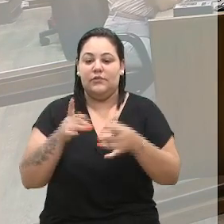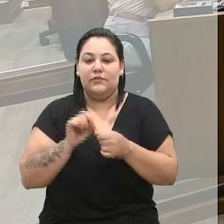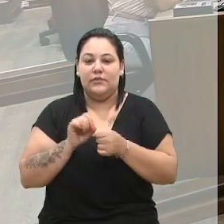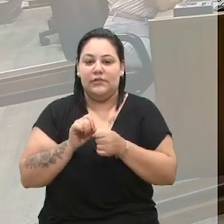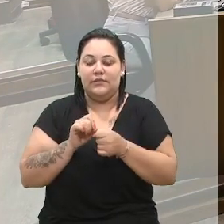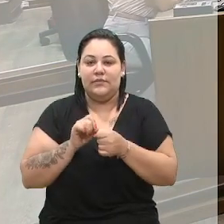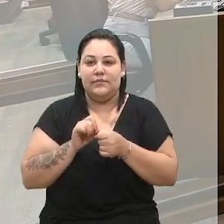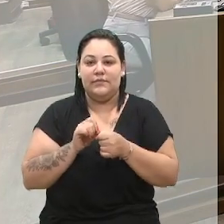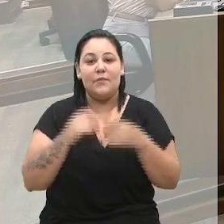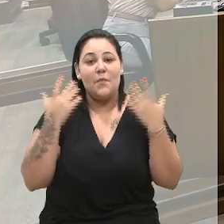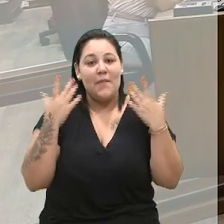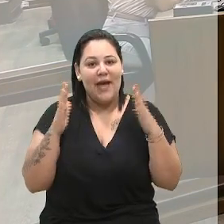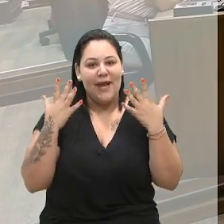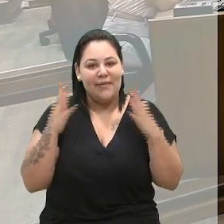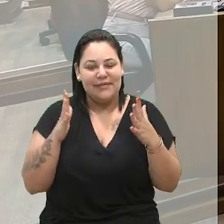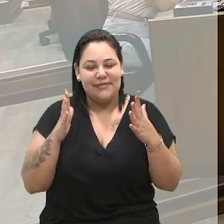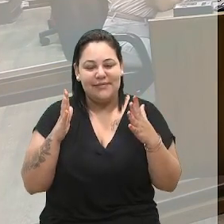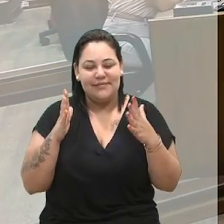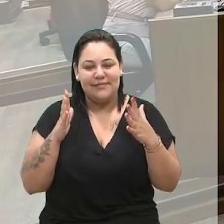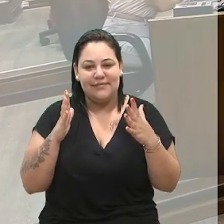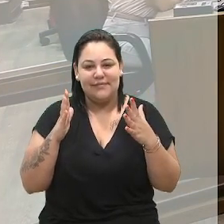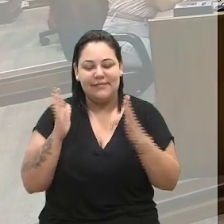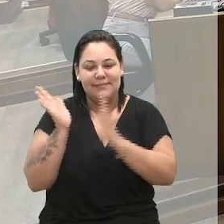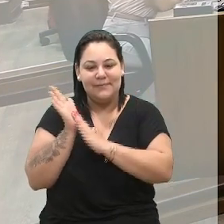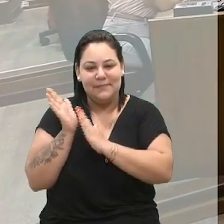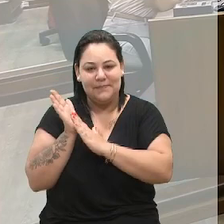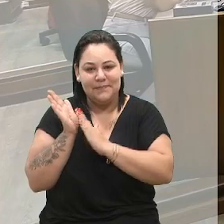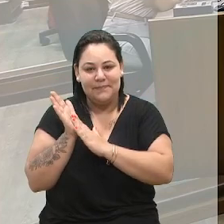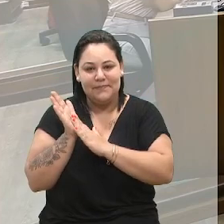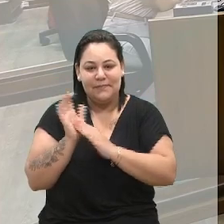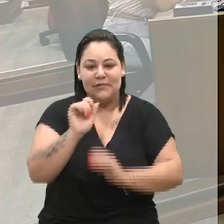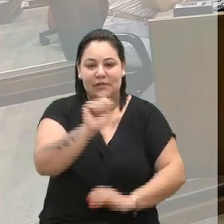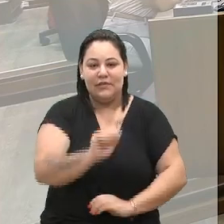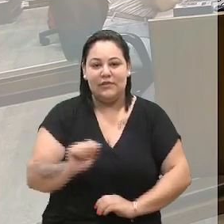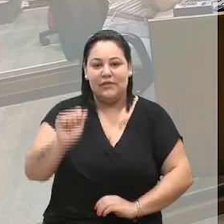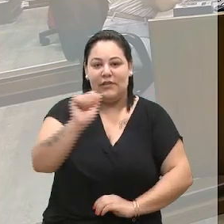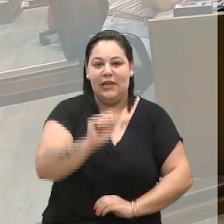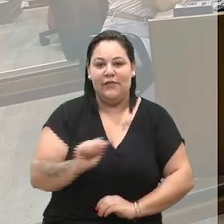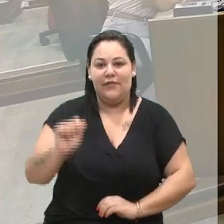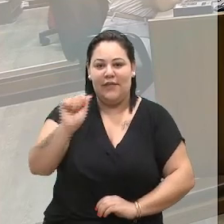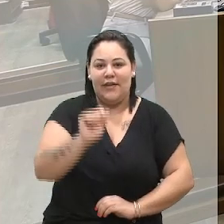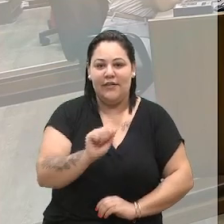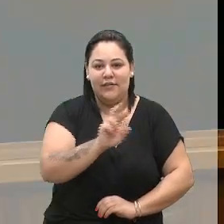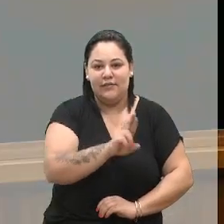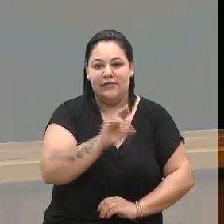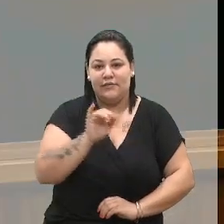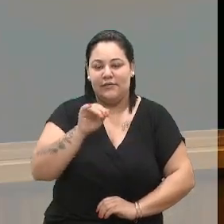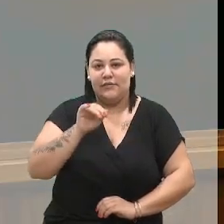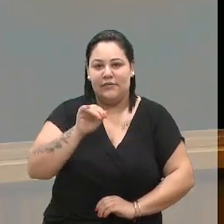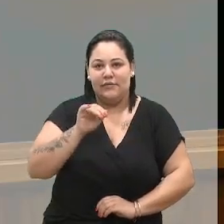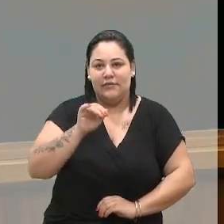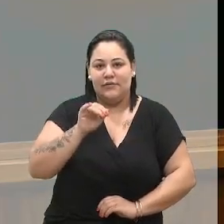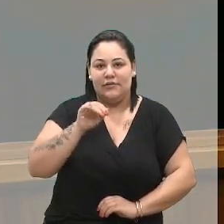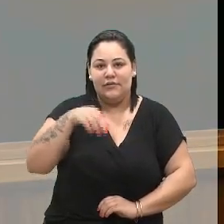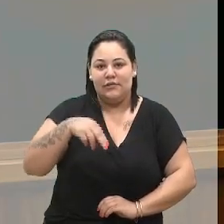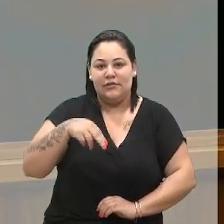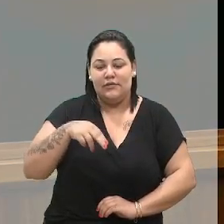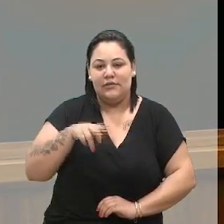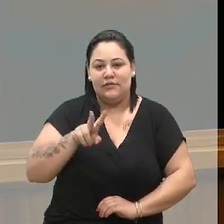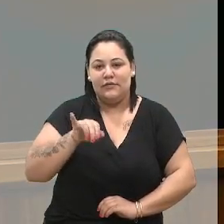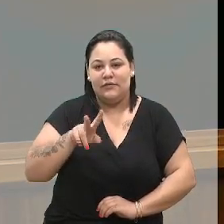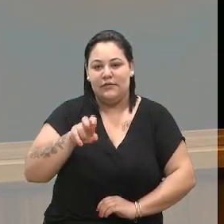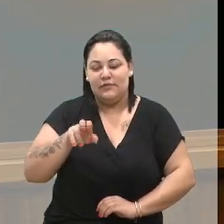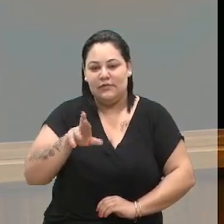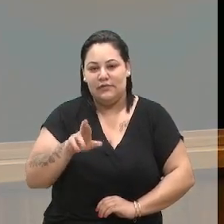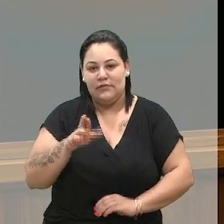de parabéns, de louvor à Associação Reviver hoje, porque hoje se comemora o Dia Mundial do